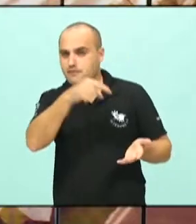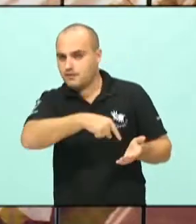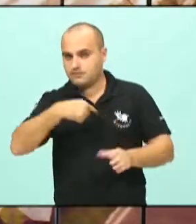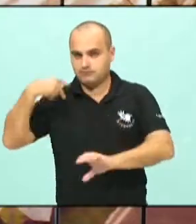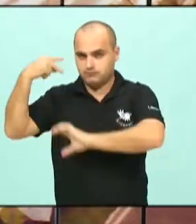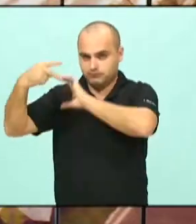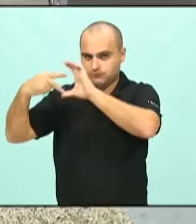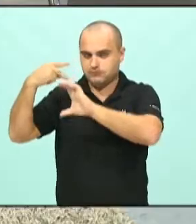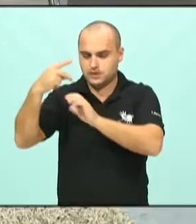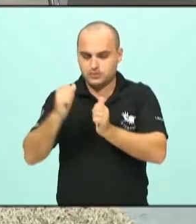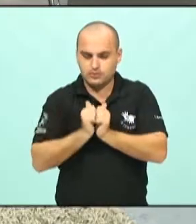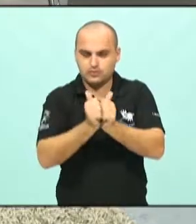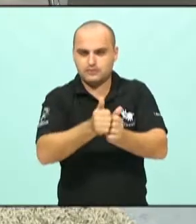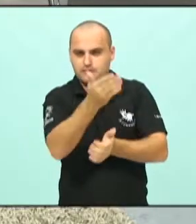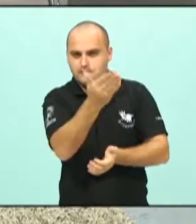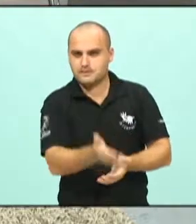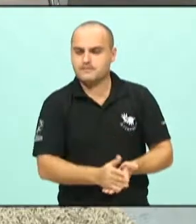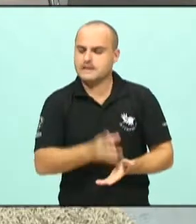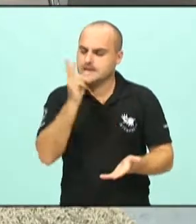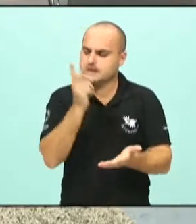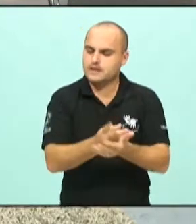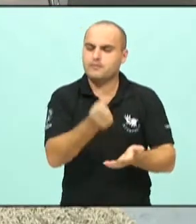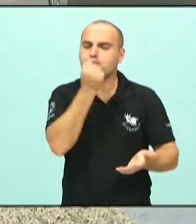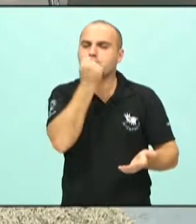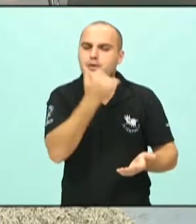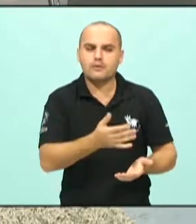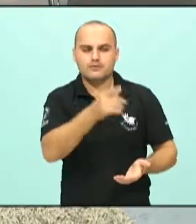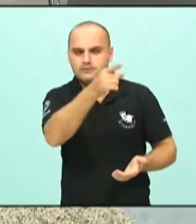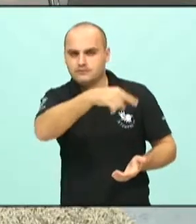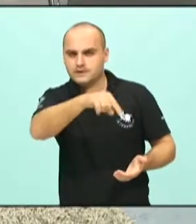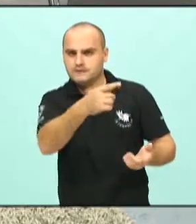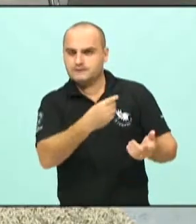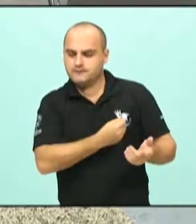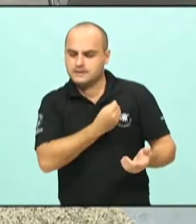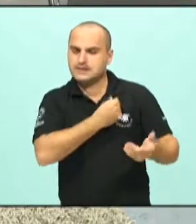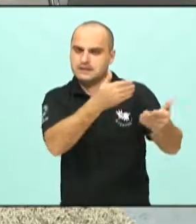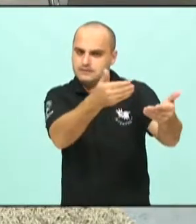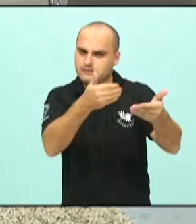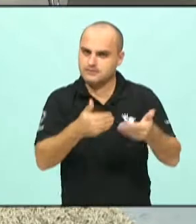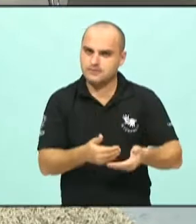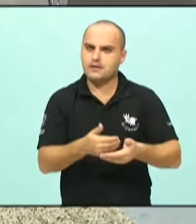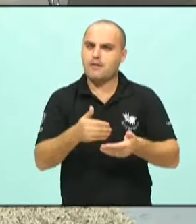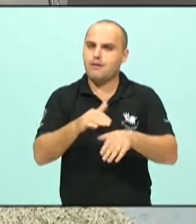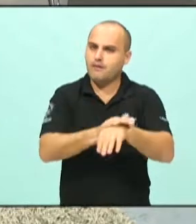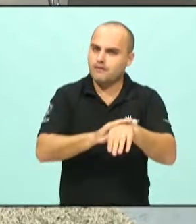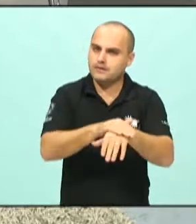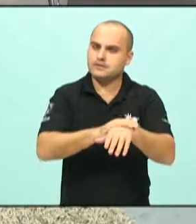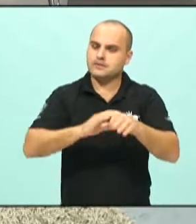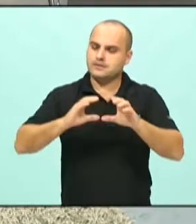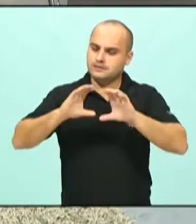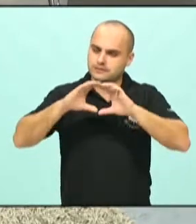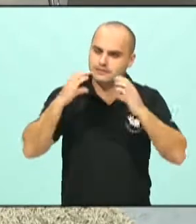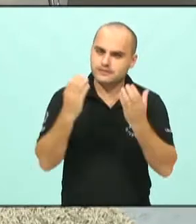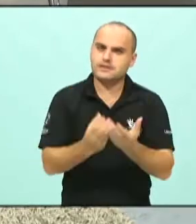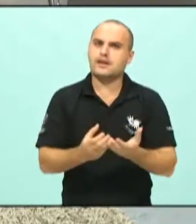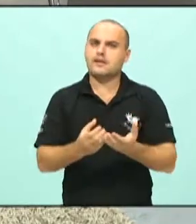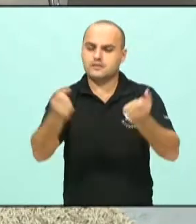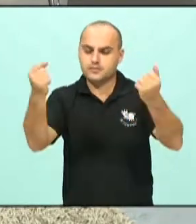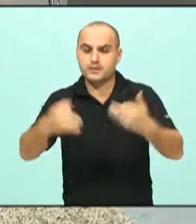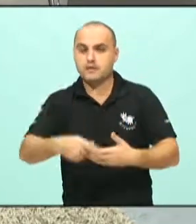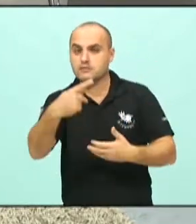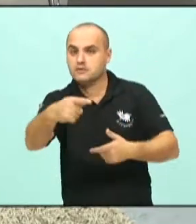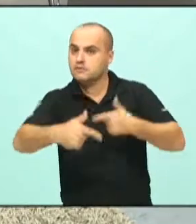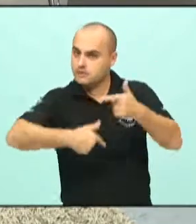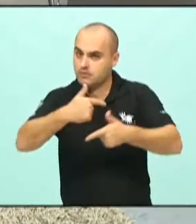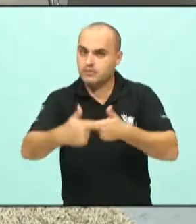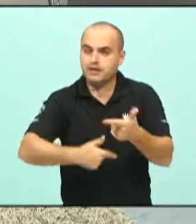Câmara com o senhor, é sempre muito bom recebê-lo aqui. O senhor conversando com a coletividade, falando sobre o seu trabalho